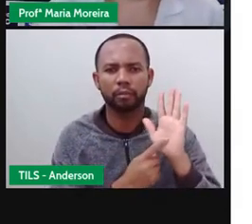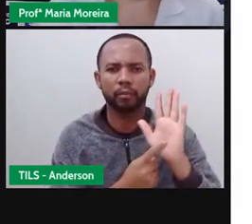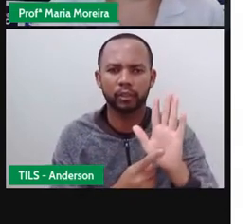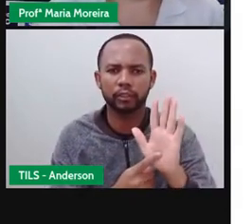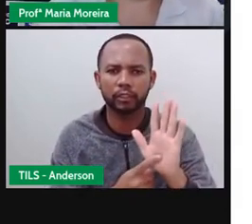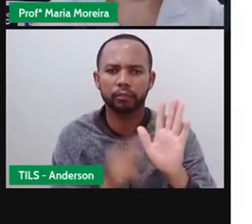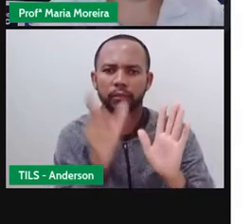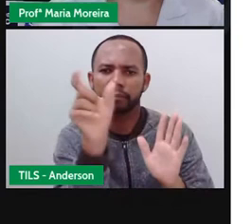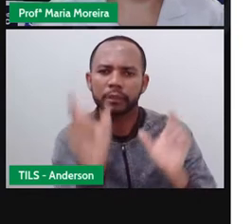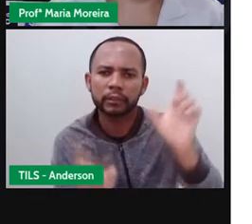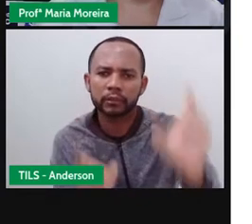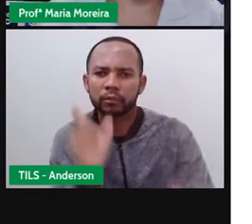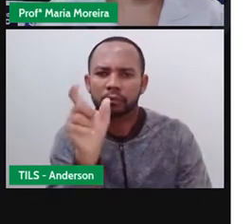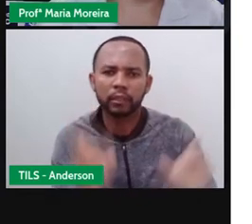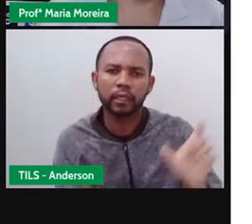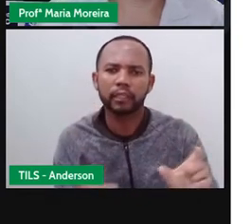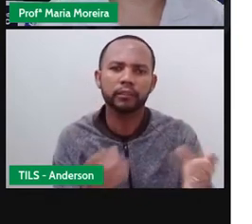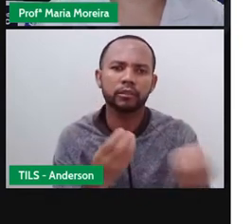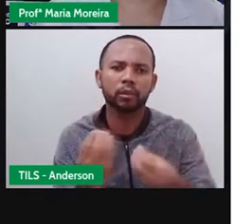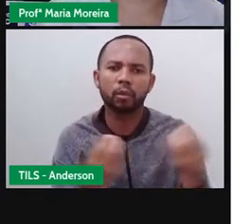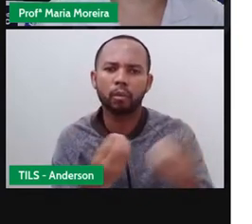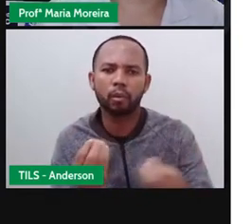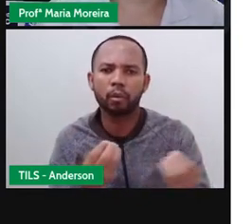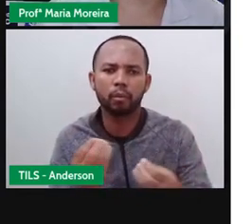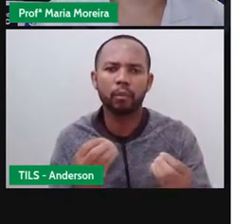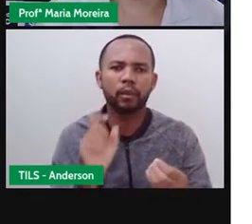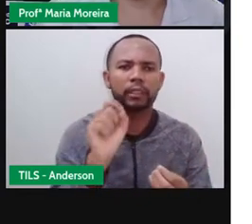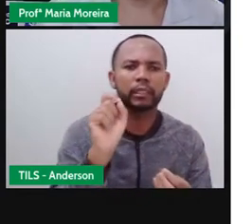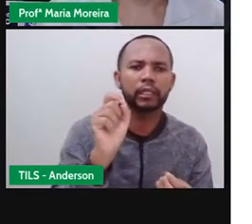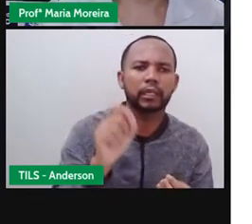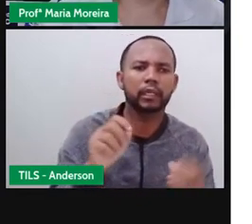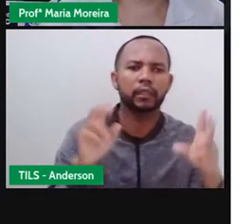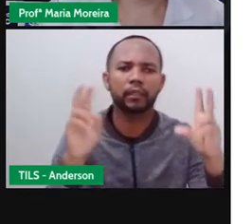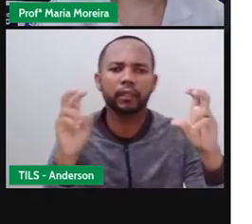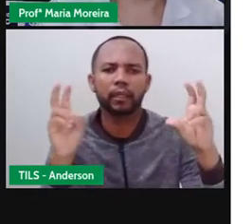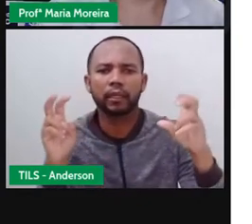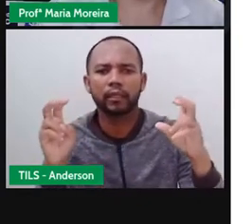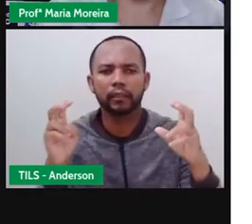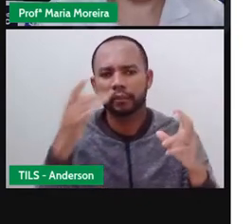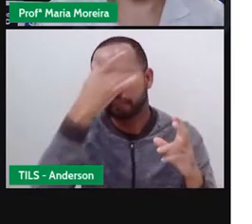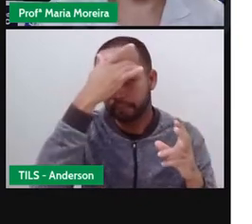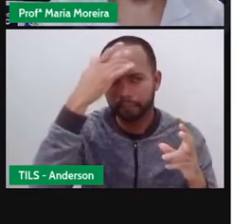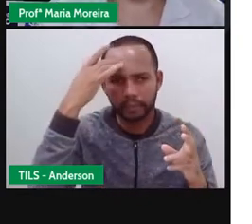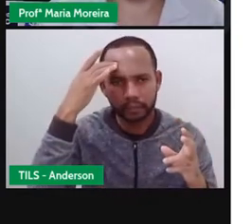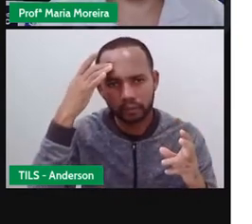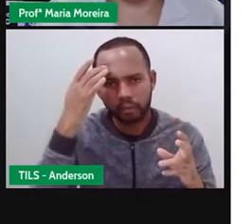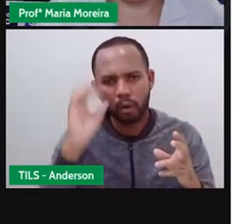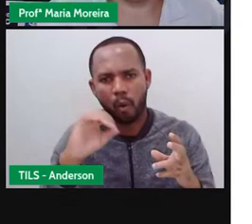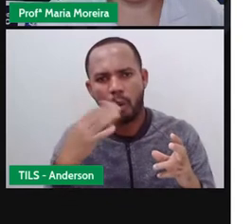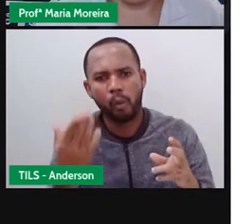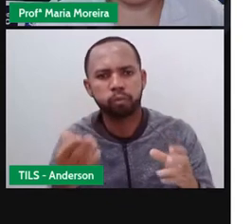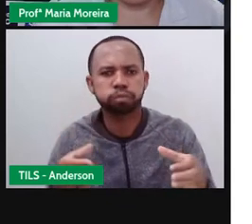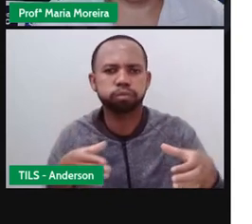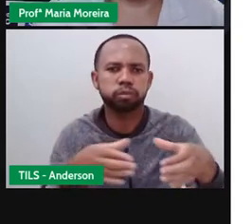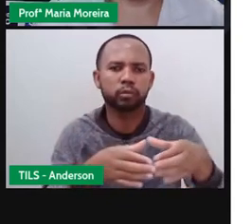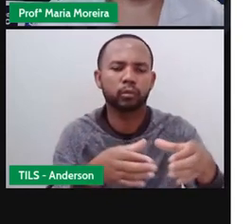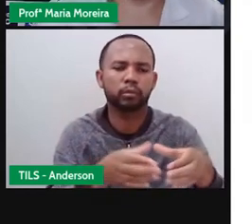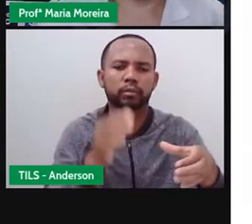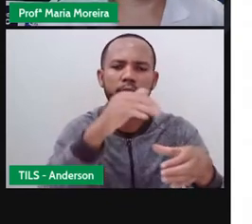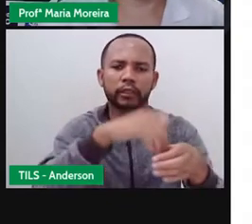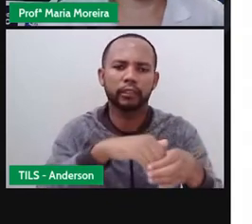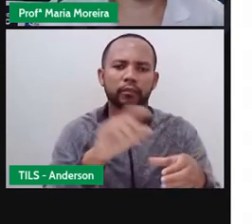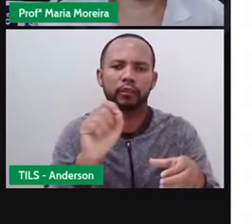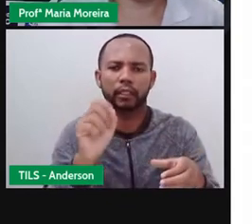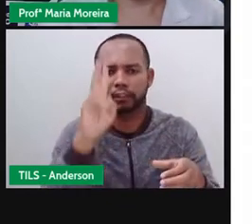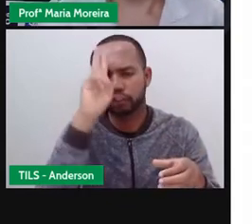e a situação. Então, quando a gente começa a ler, a já fica sabendo quem serão o quê? Os personagens. E também ali naquele início, a